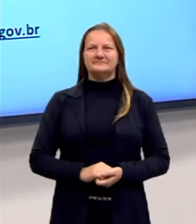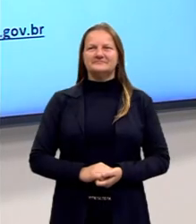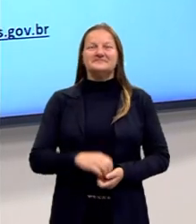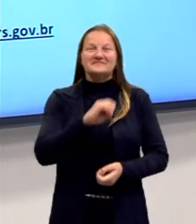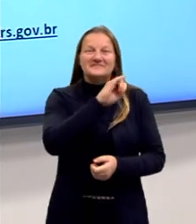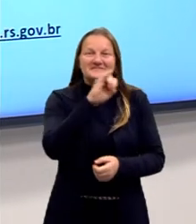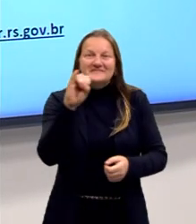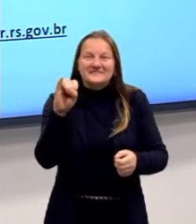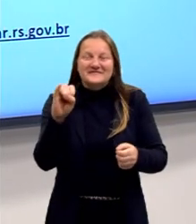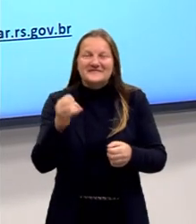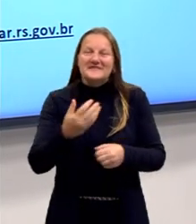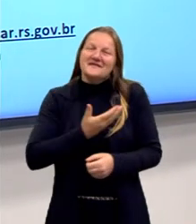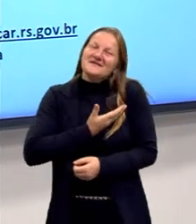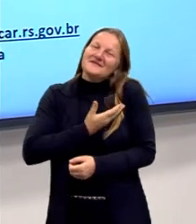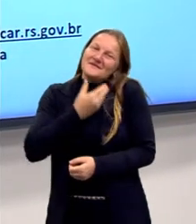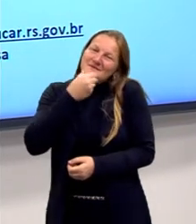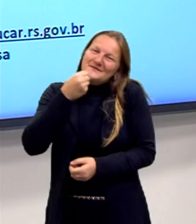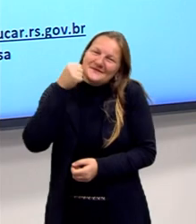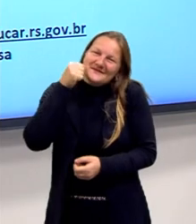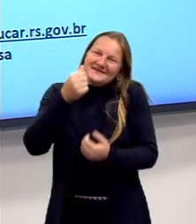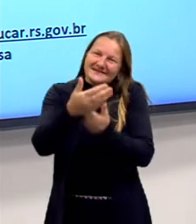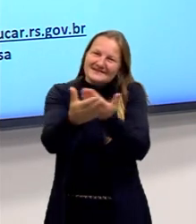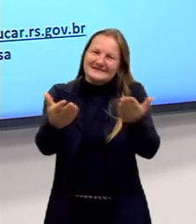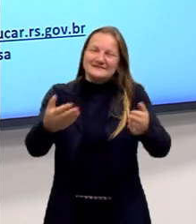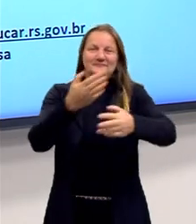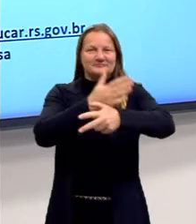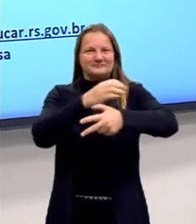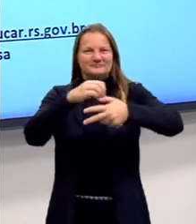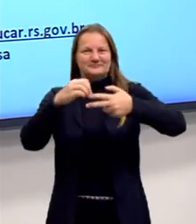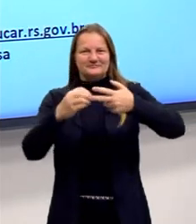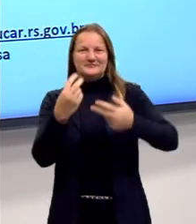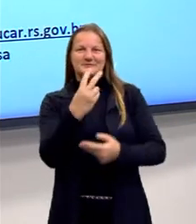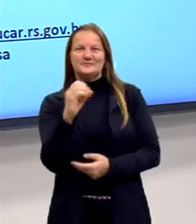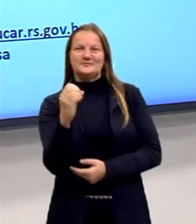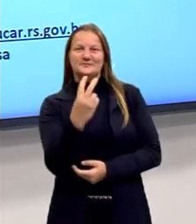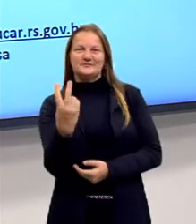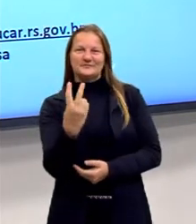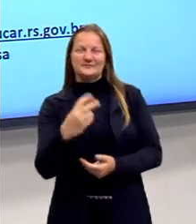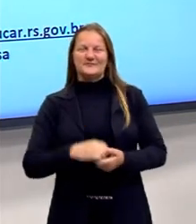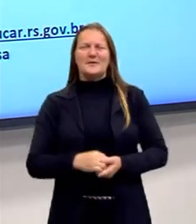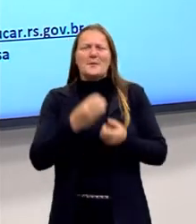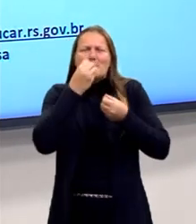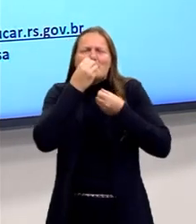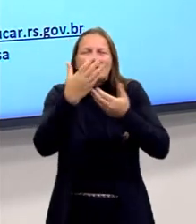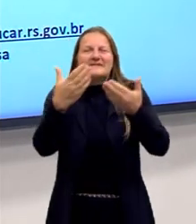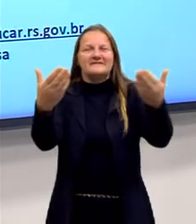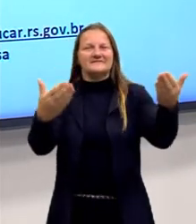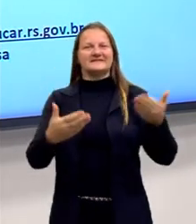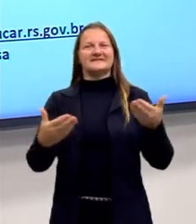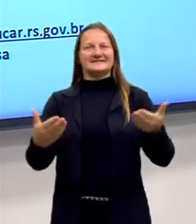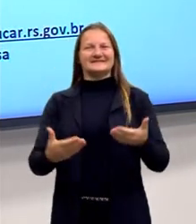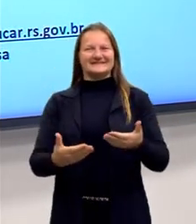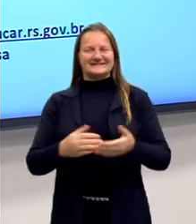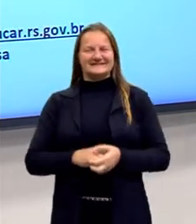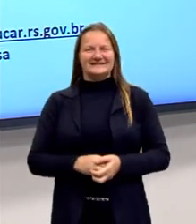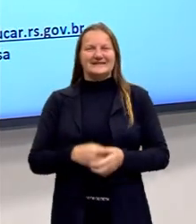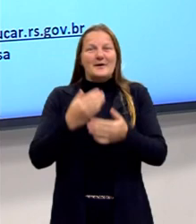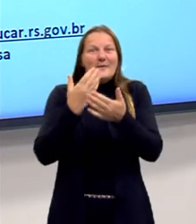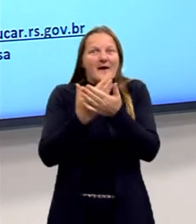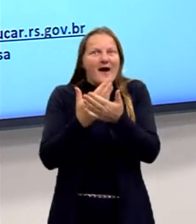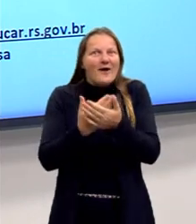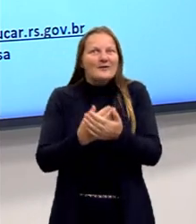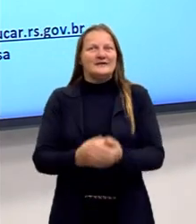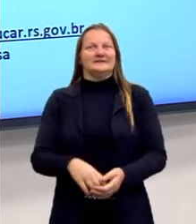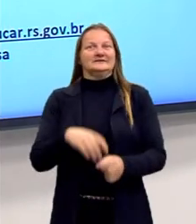Olá, meus amigos e amigas do Pré-Enem 2022, sejam todos bem-vindos, todas bem-vindas para mais